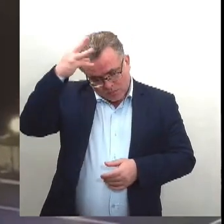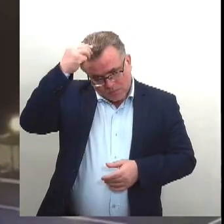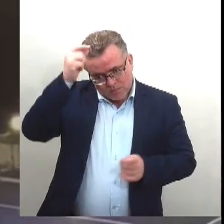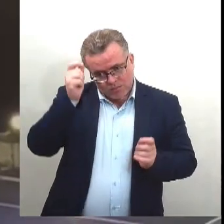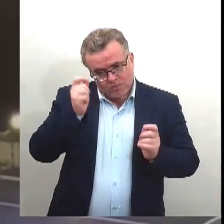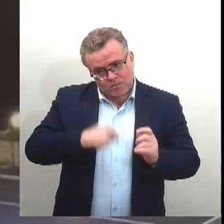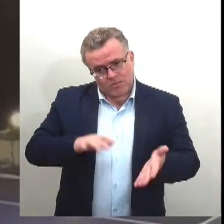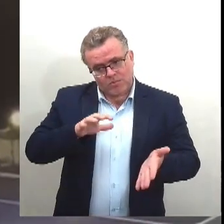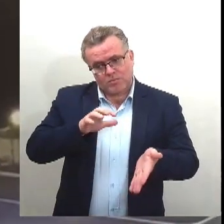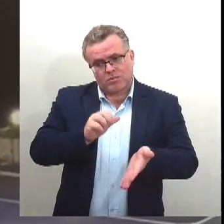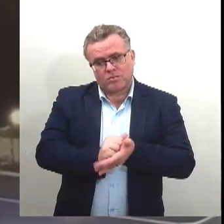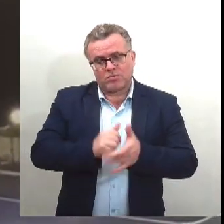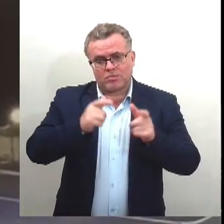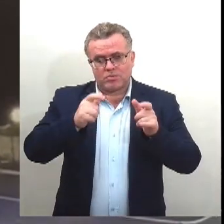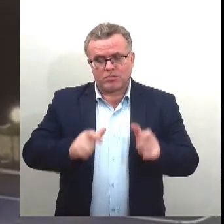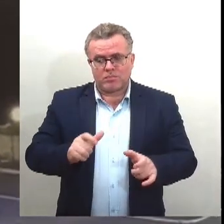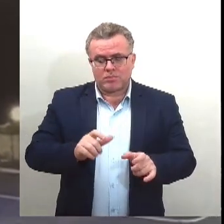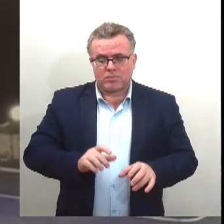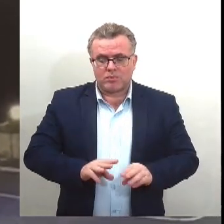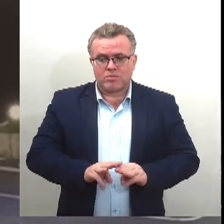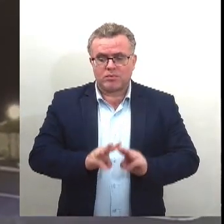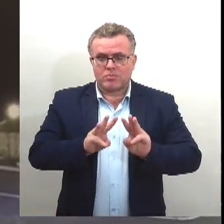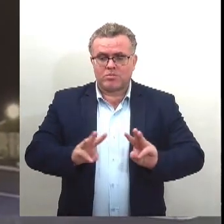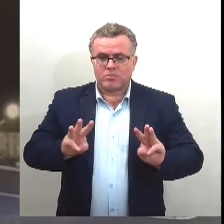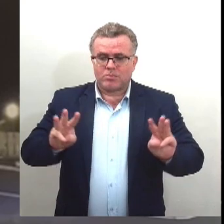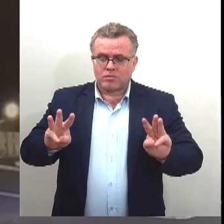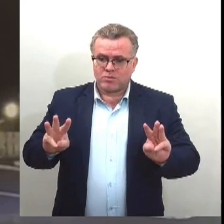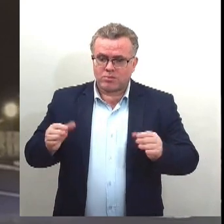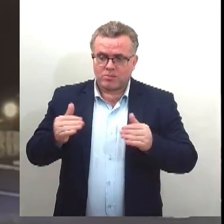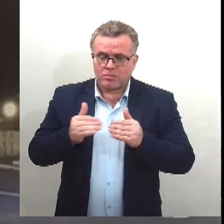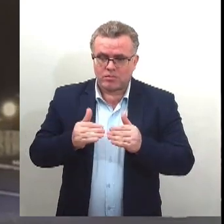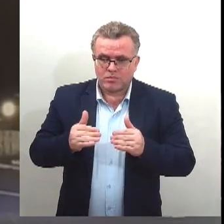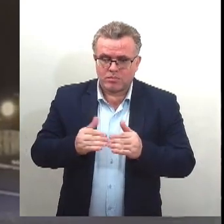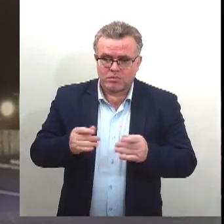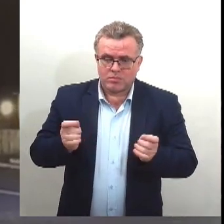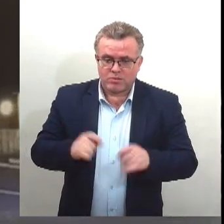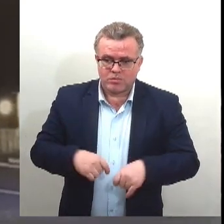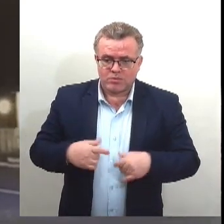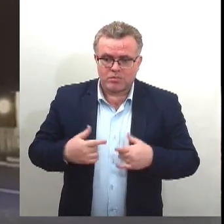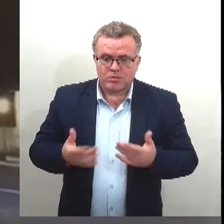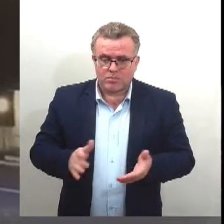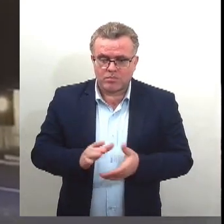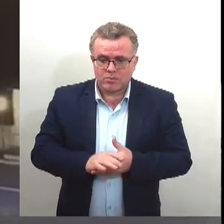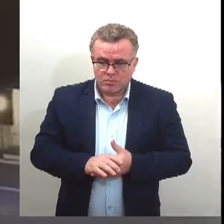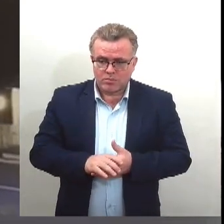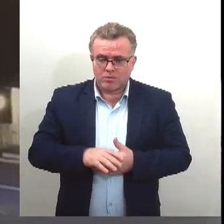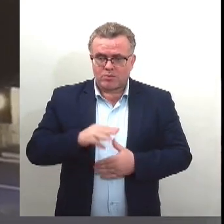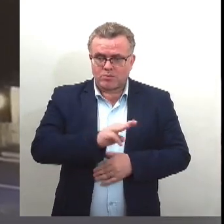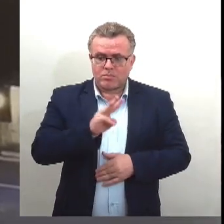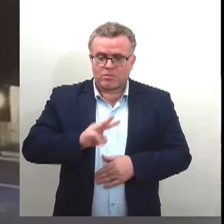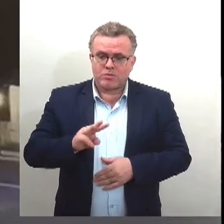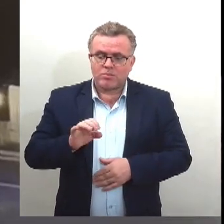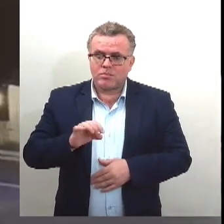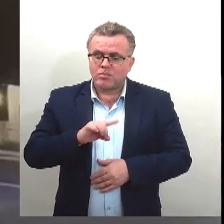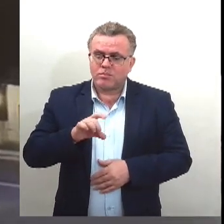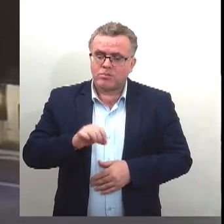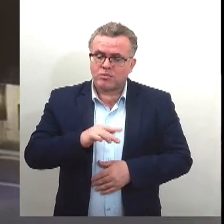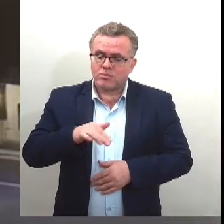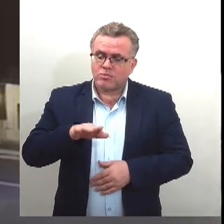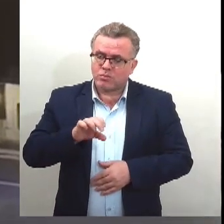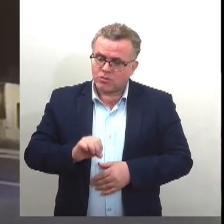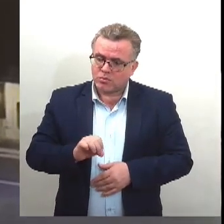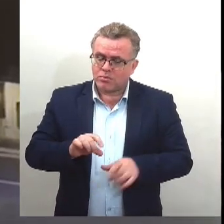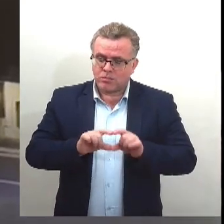na nossa nova plataforma de credenciamento de profissionais da cultura. O site é sãocristóvão.se.gov